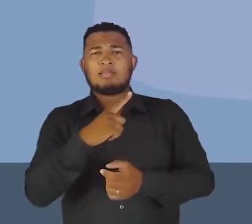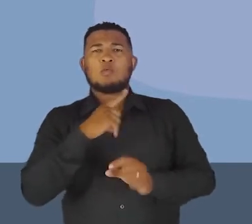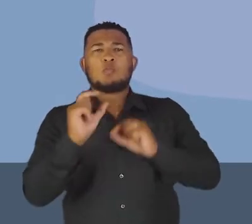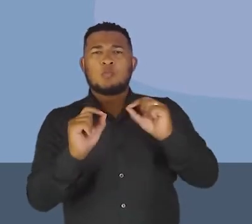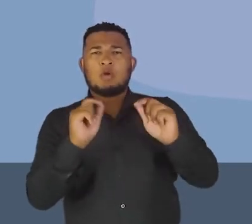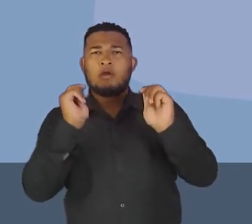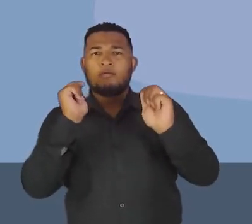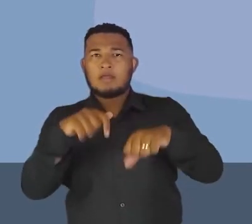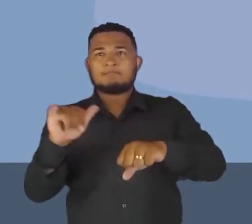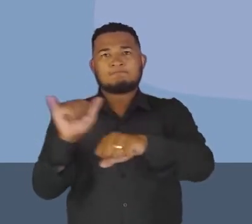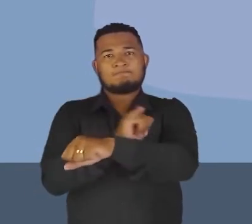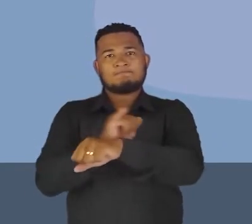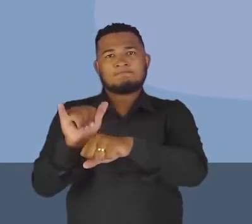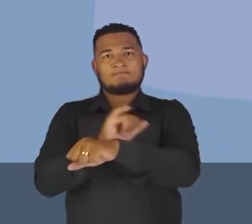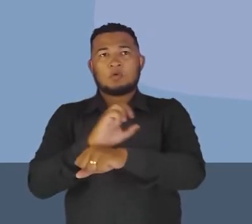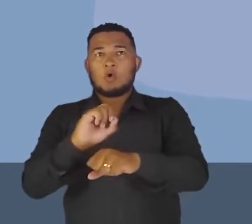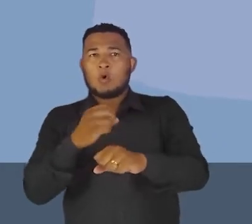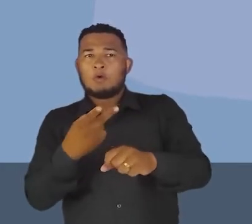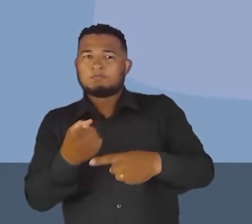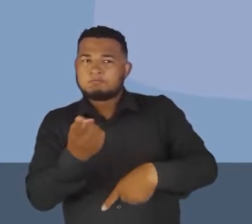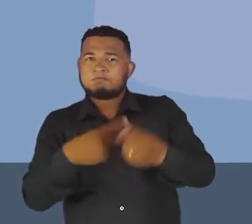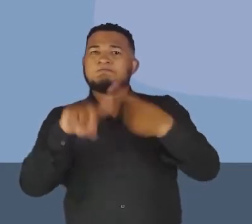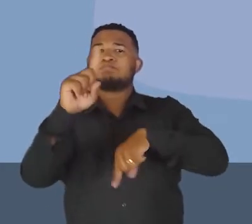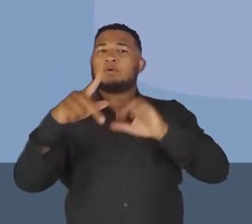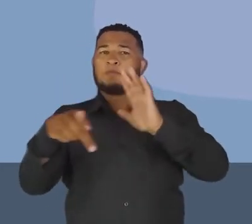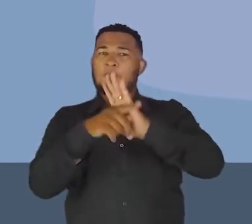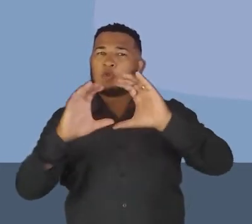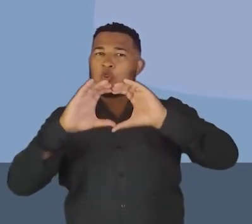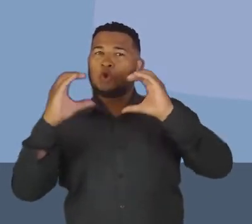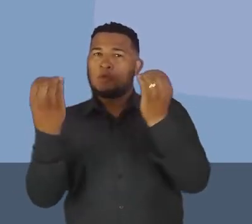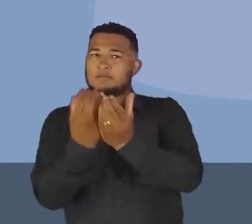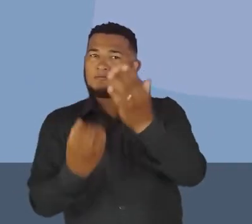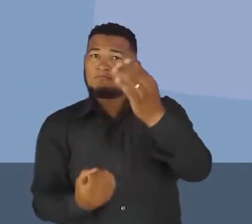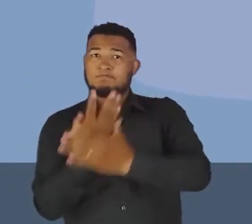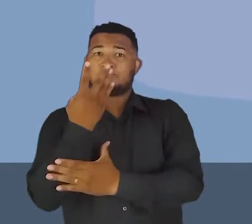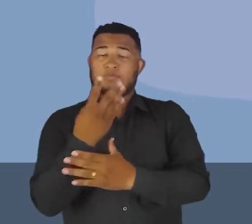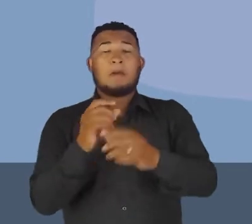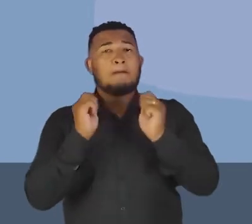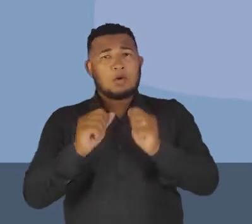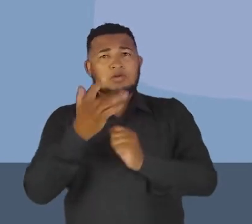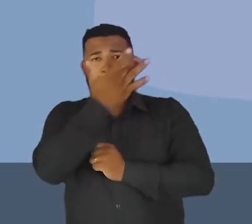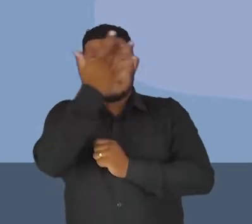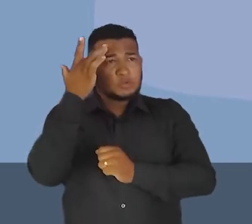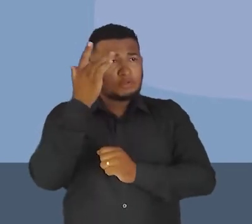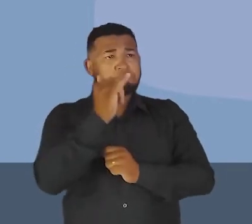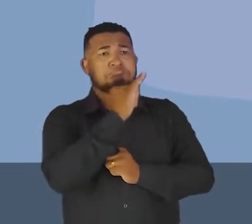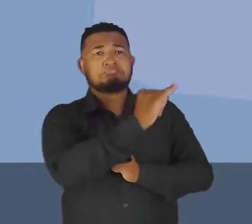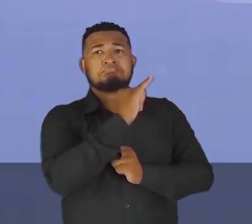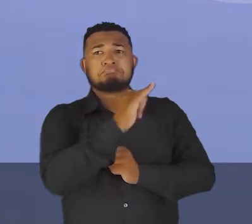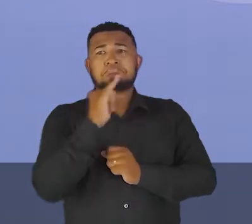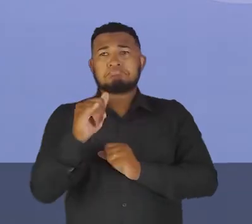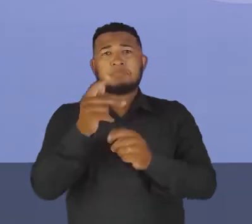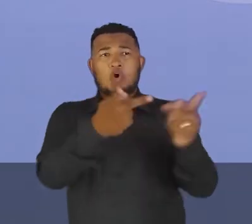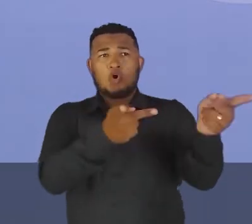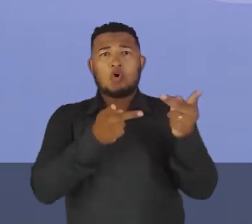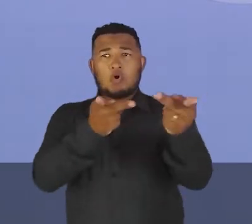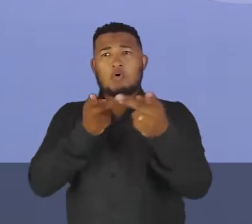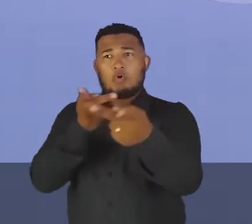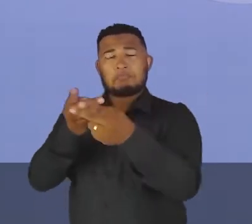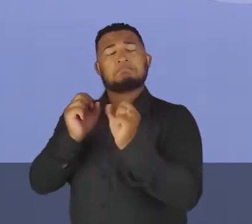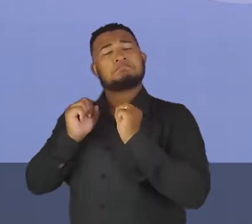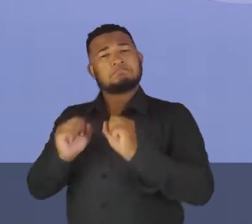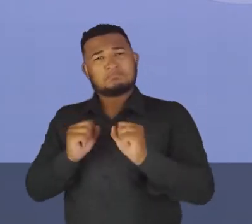implantação ou a revitalização dessa comissão. A gente pode, então, indicar quem são as pessoas, né? Que vão participar, então,